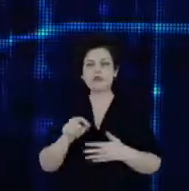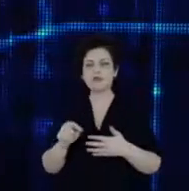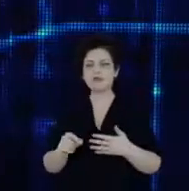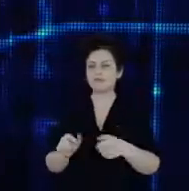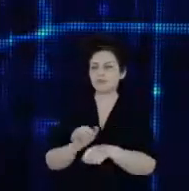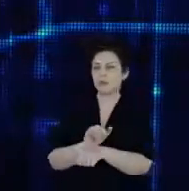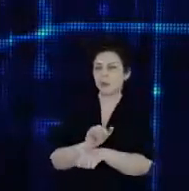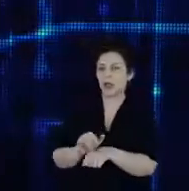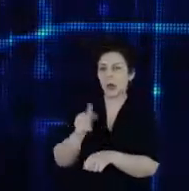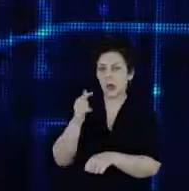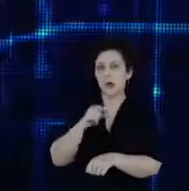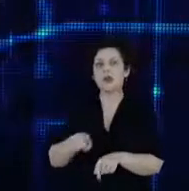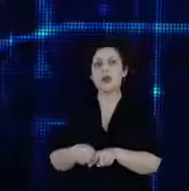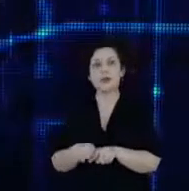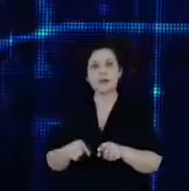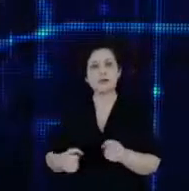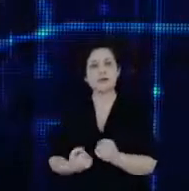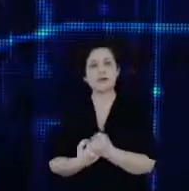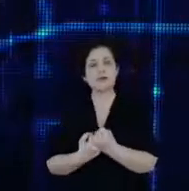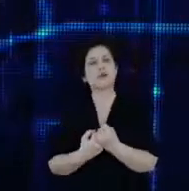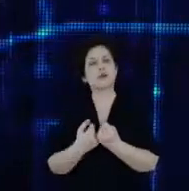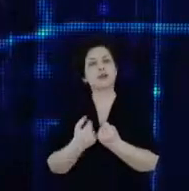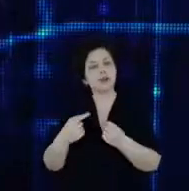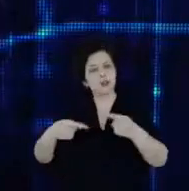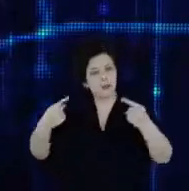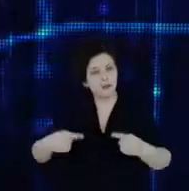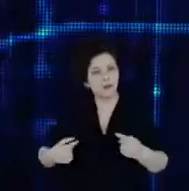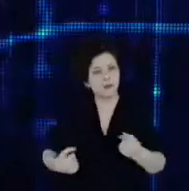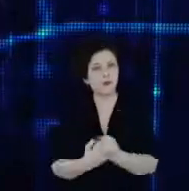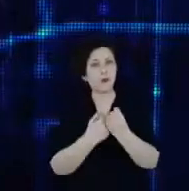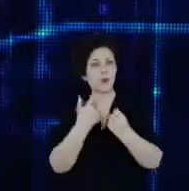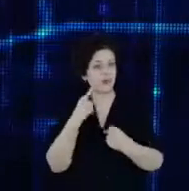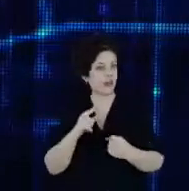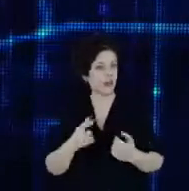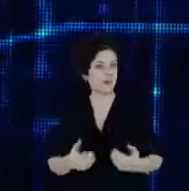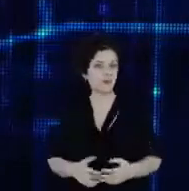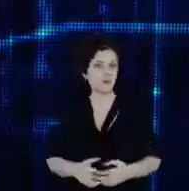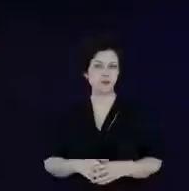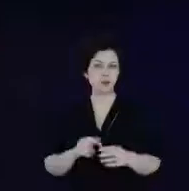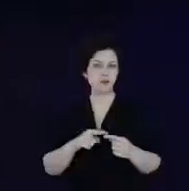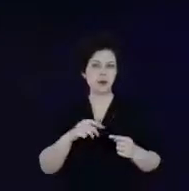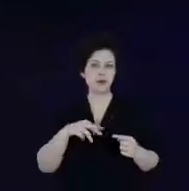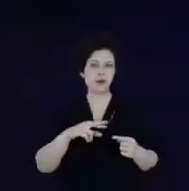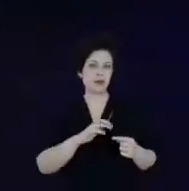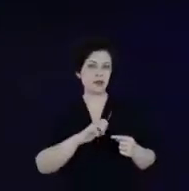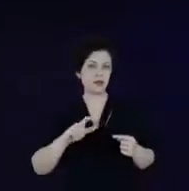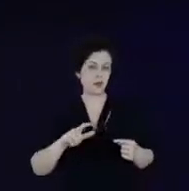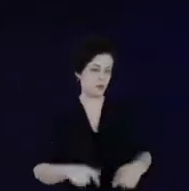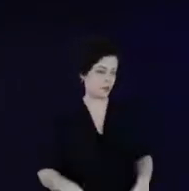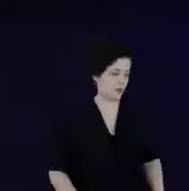pudessem também vencer esse desafio primeiro com o Marcel por favor